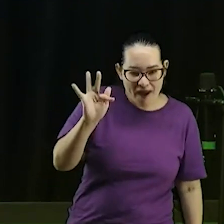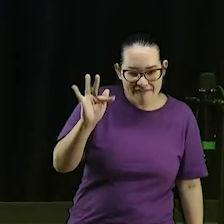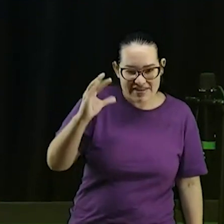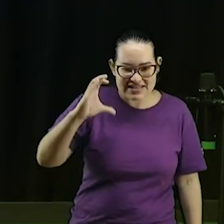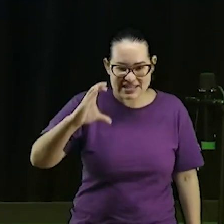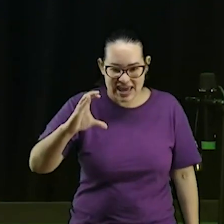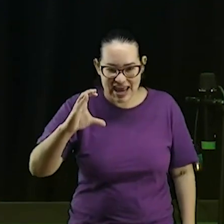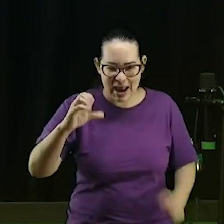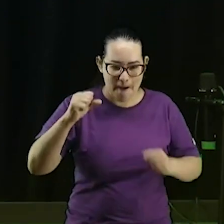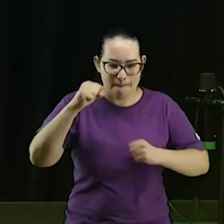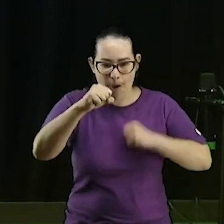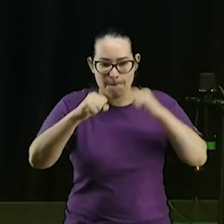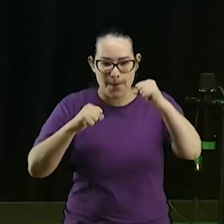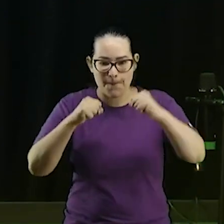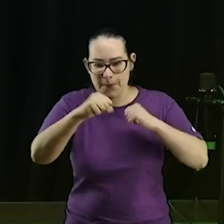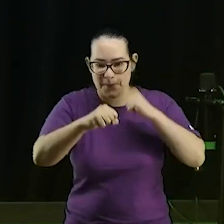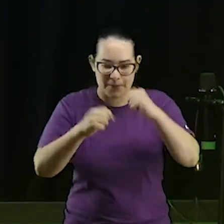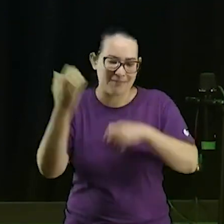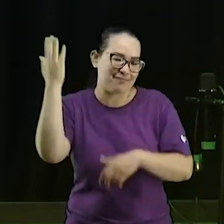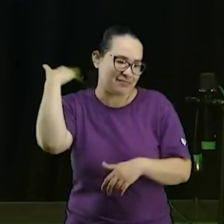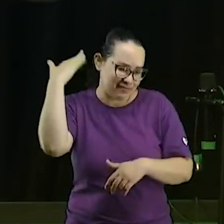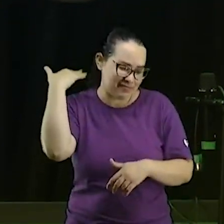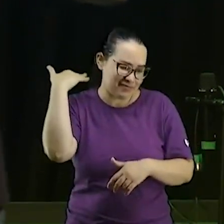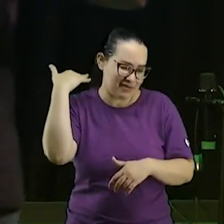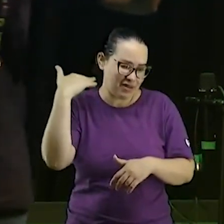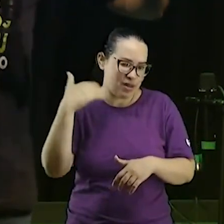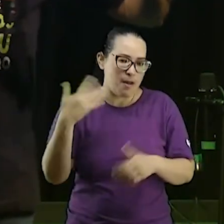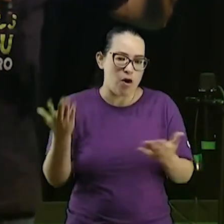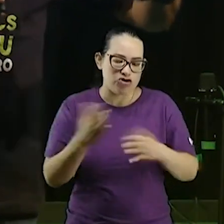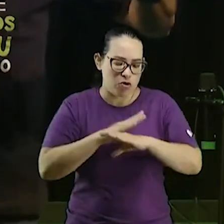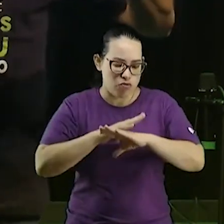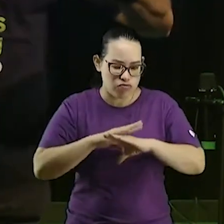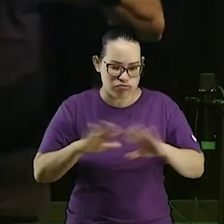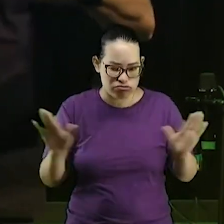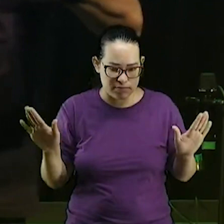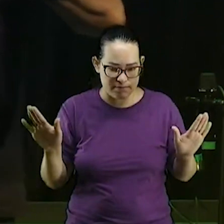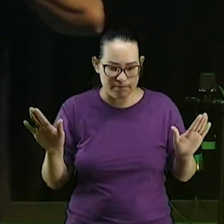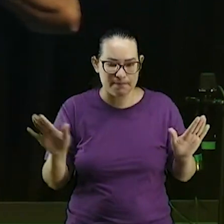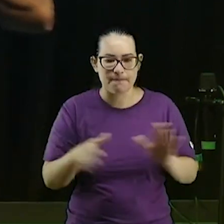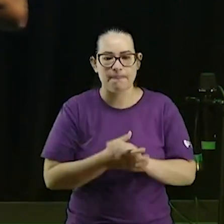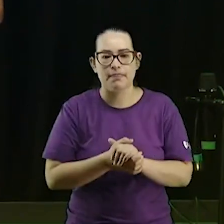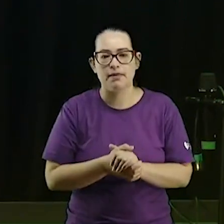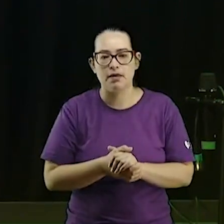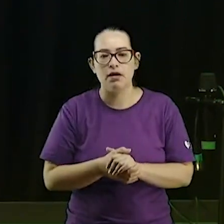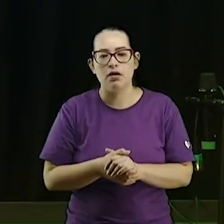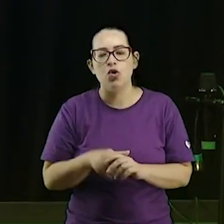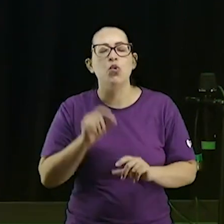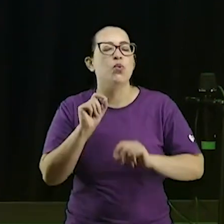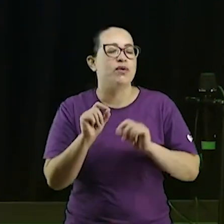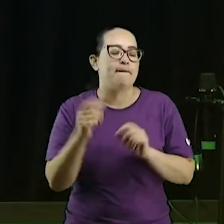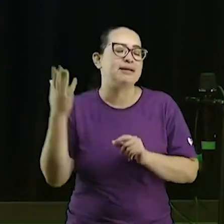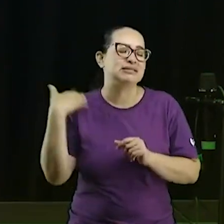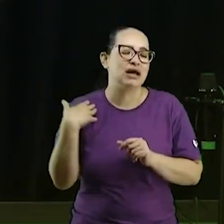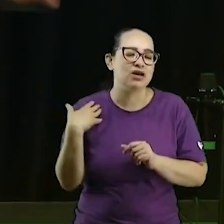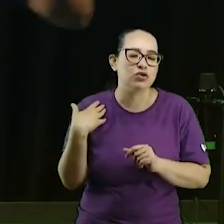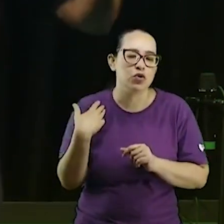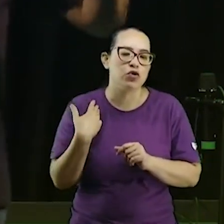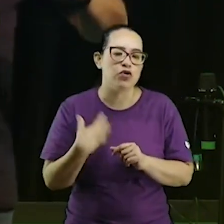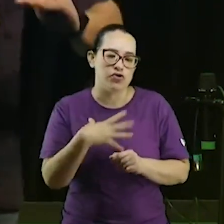passou parece e aí meus filhos me fizeram comprar o pacote do UFC